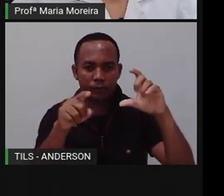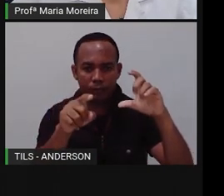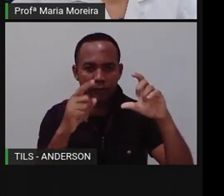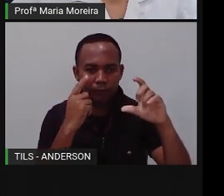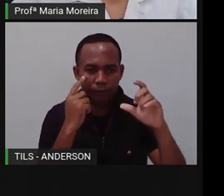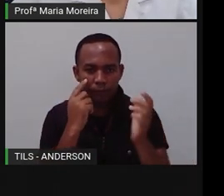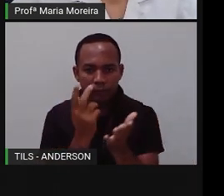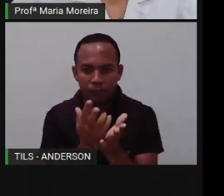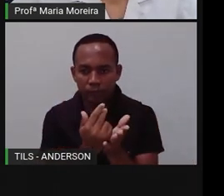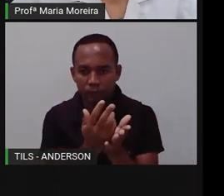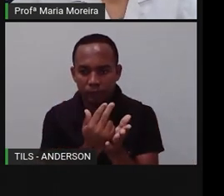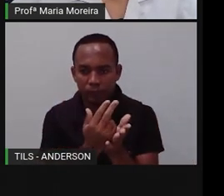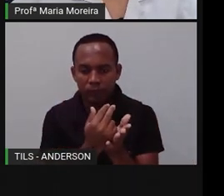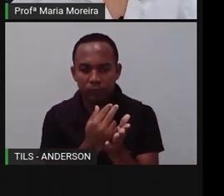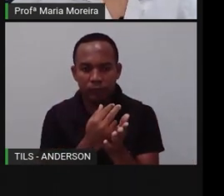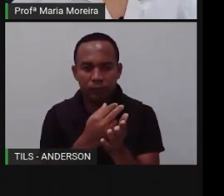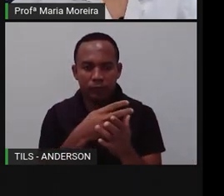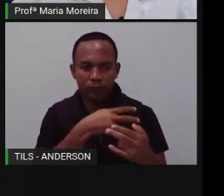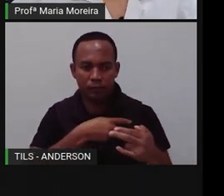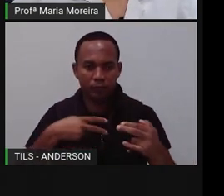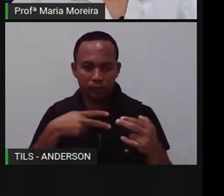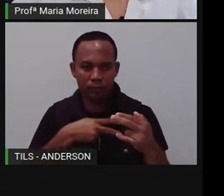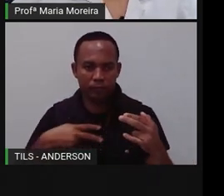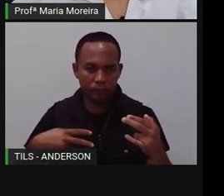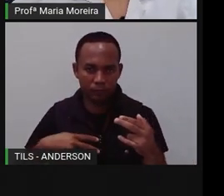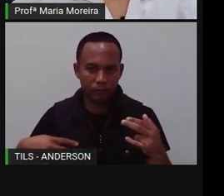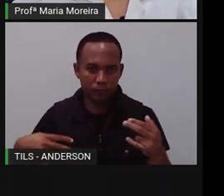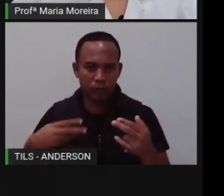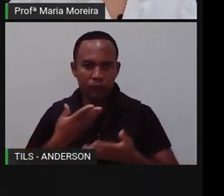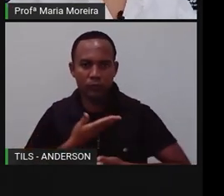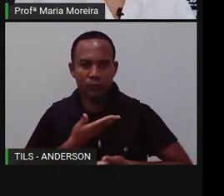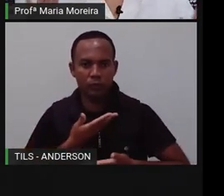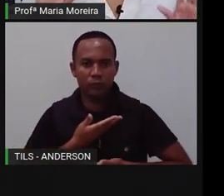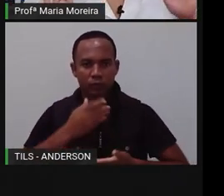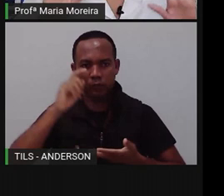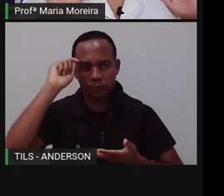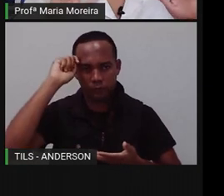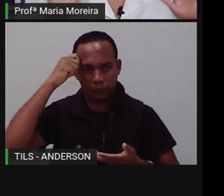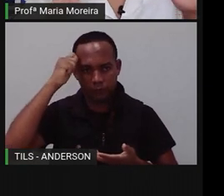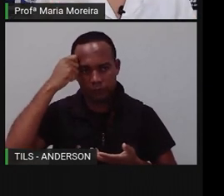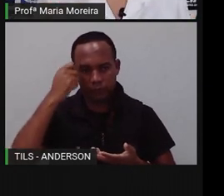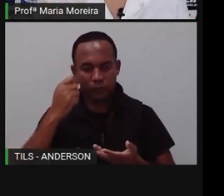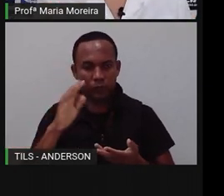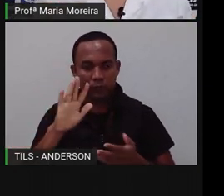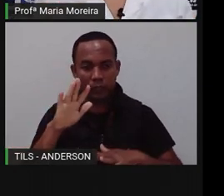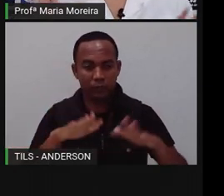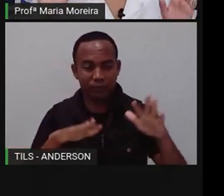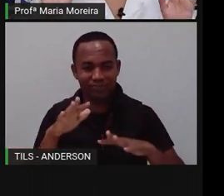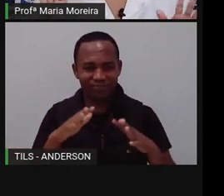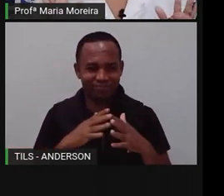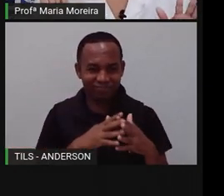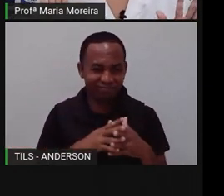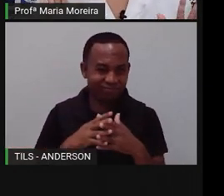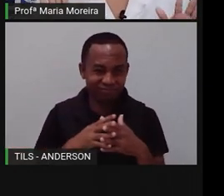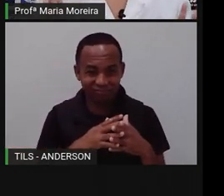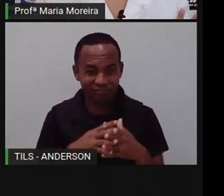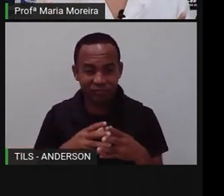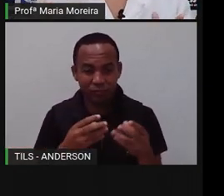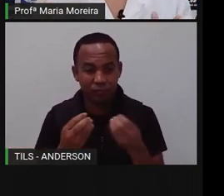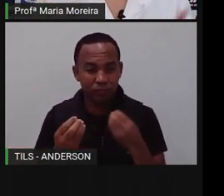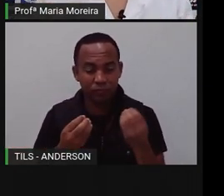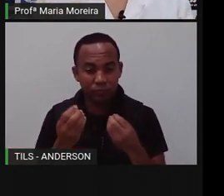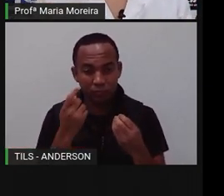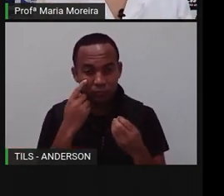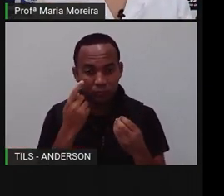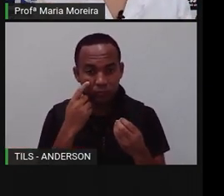listras e manchas brancas em um corpo preto. Então, qual é a característica, para a gente não confundir o Aedes aegypti com